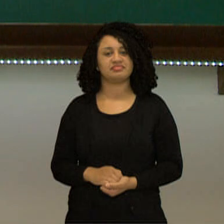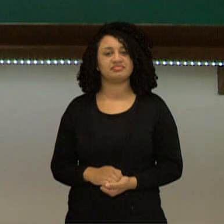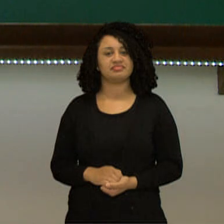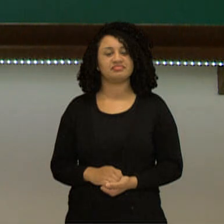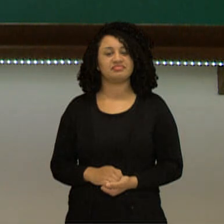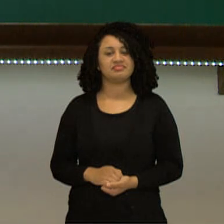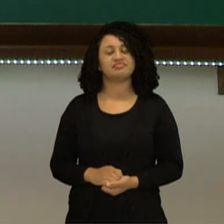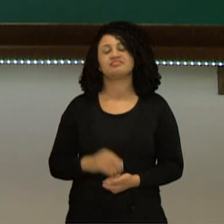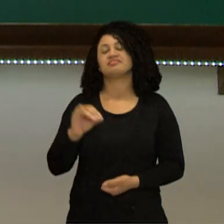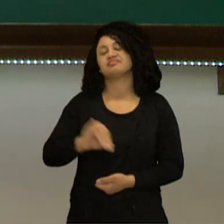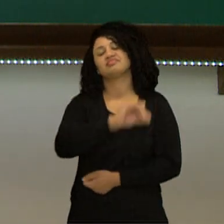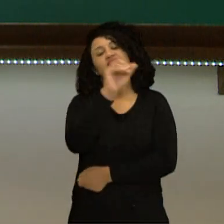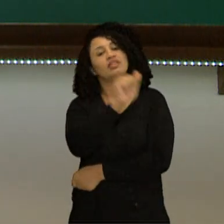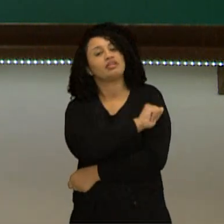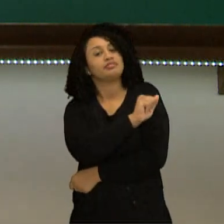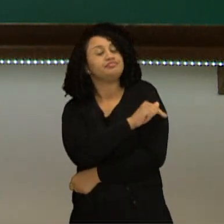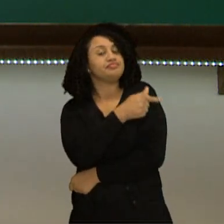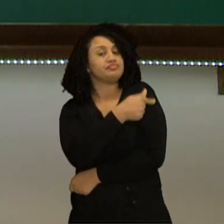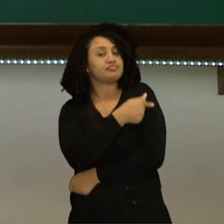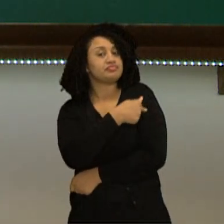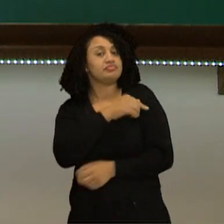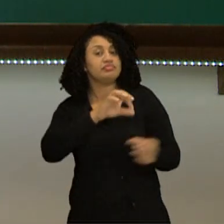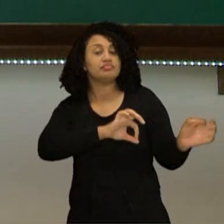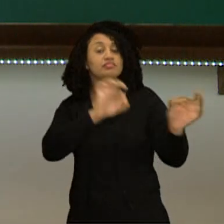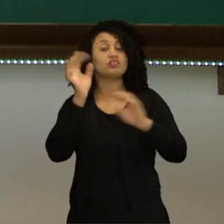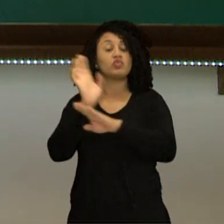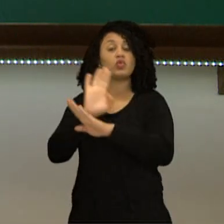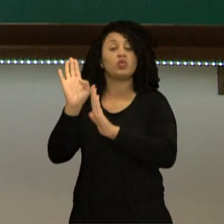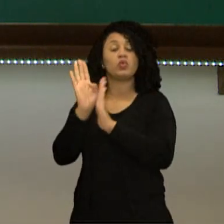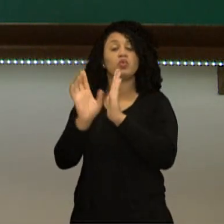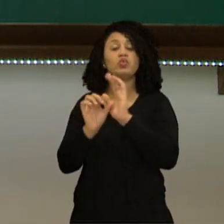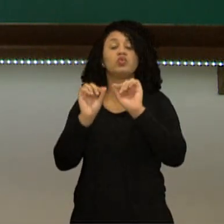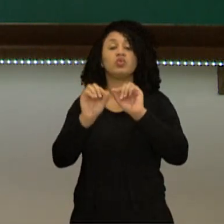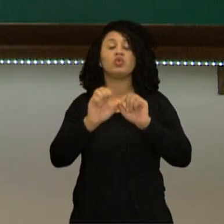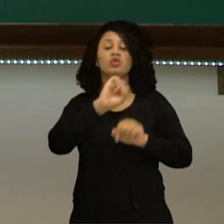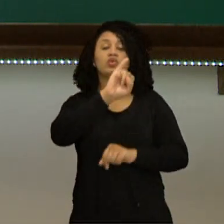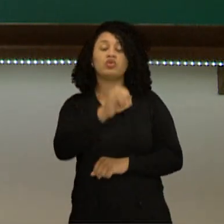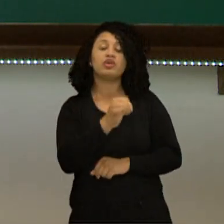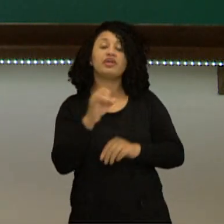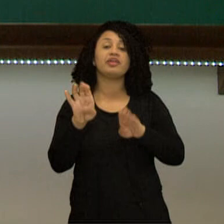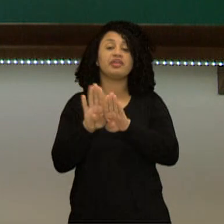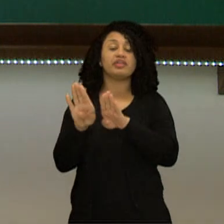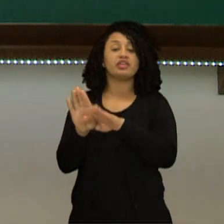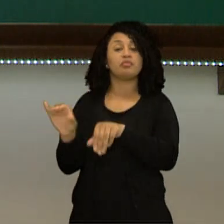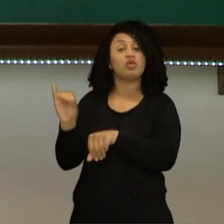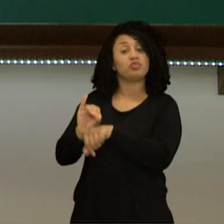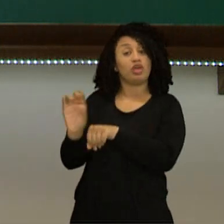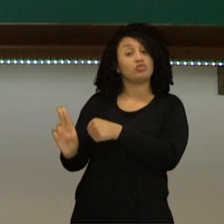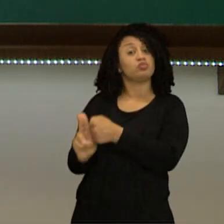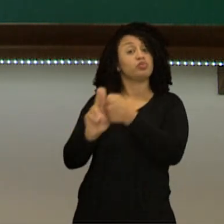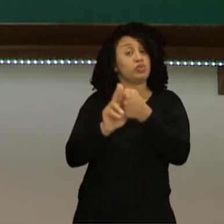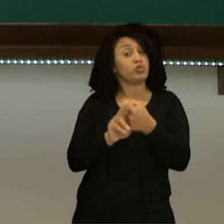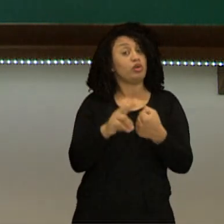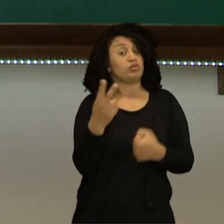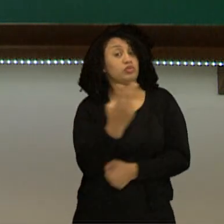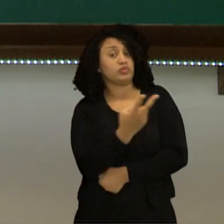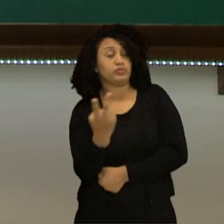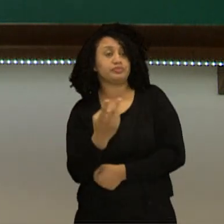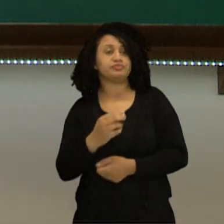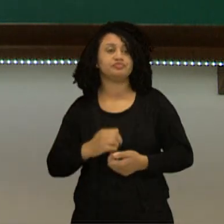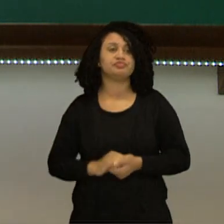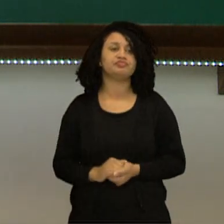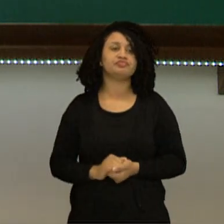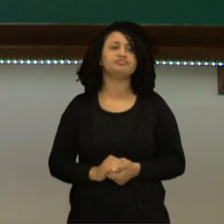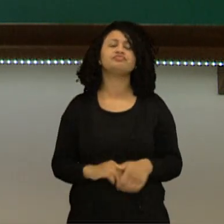Olá, estudantes do sétimo ano! Nesse vídeo vamos falar sobre Subject and Object Pronouns. Thinking